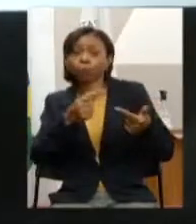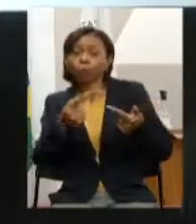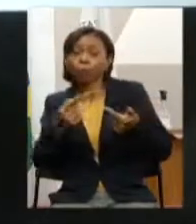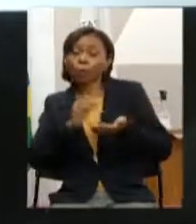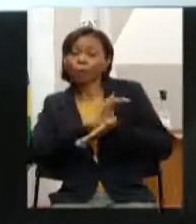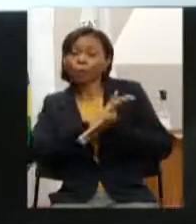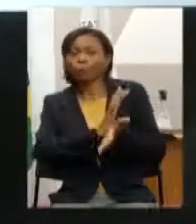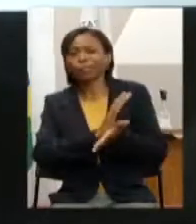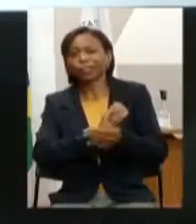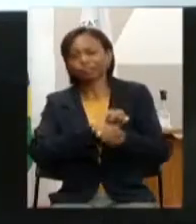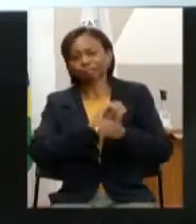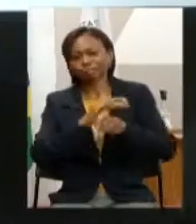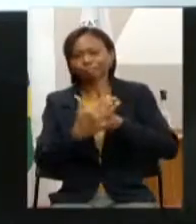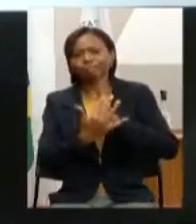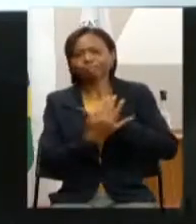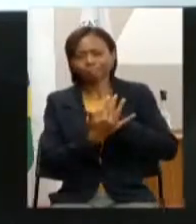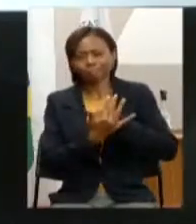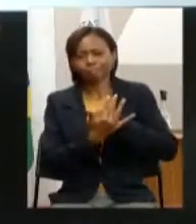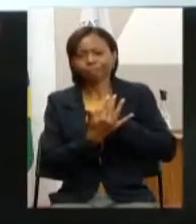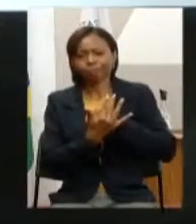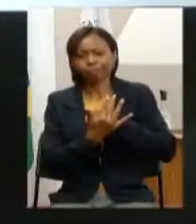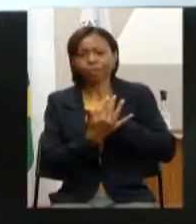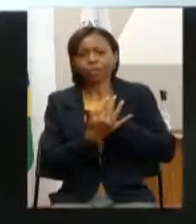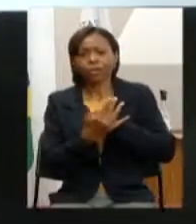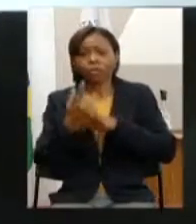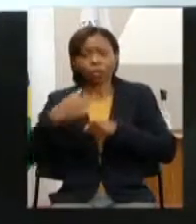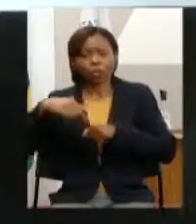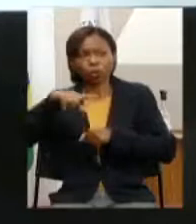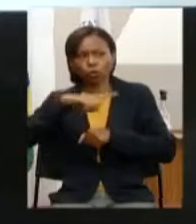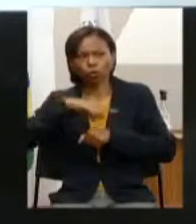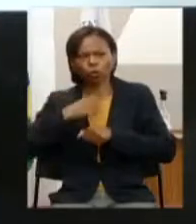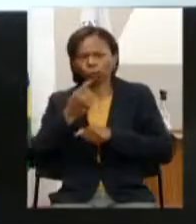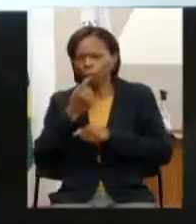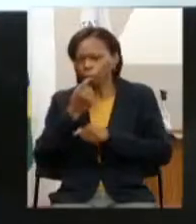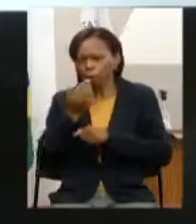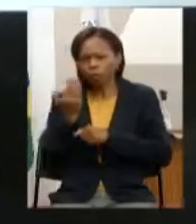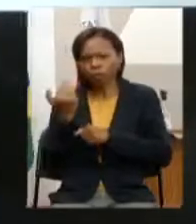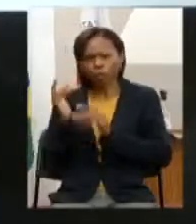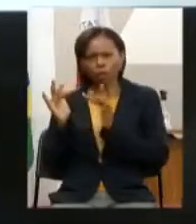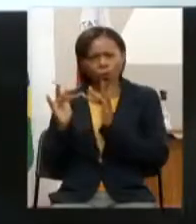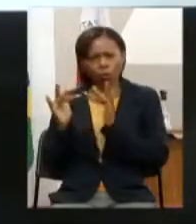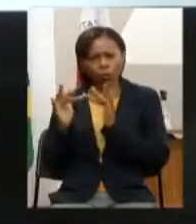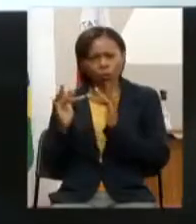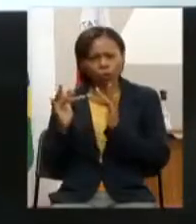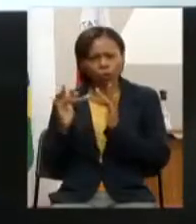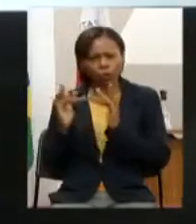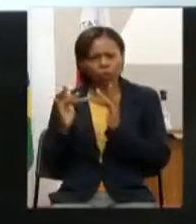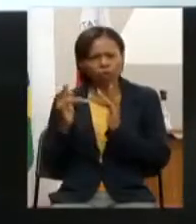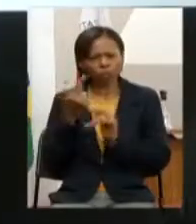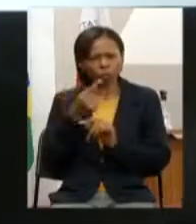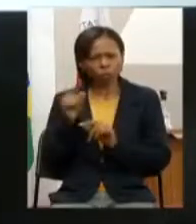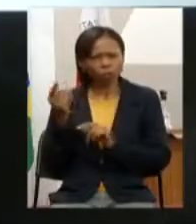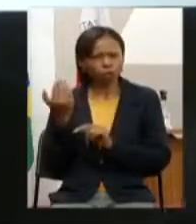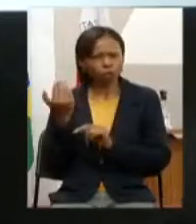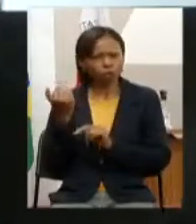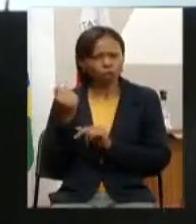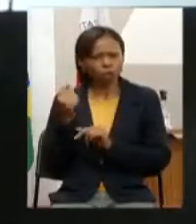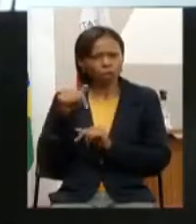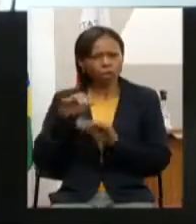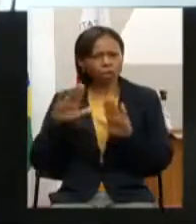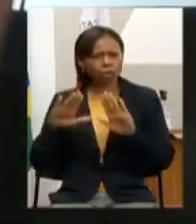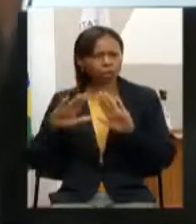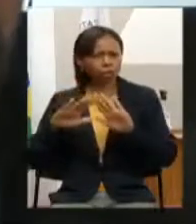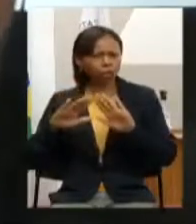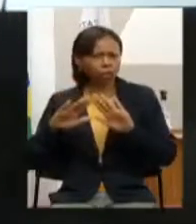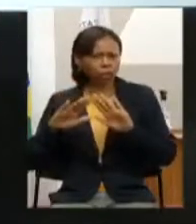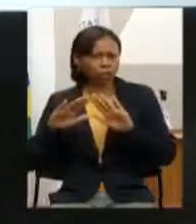então quando entramos em contato recentemente depois da nossa última assembleia exatamente para entender